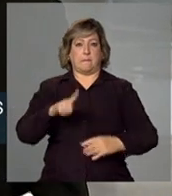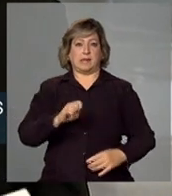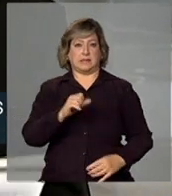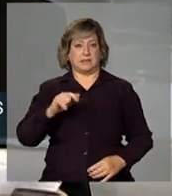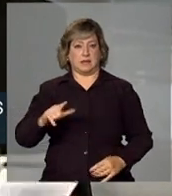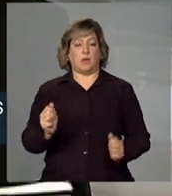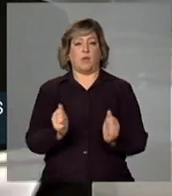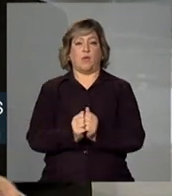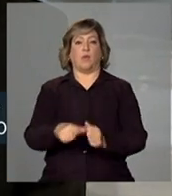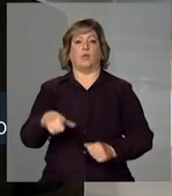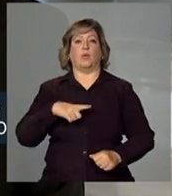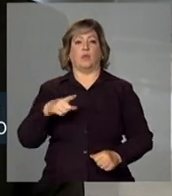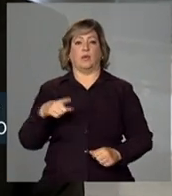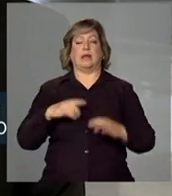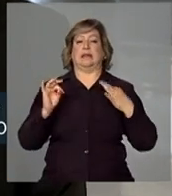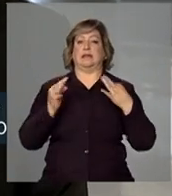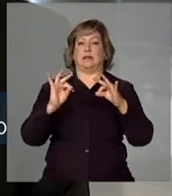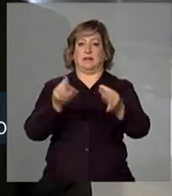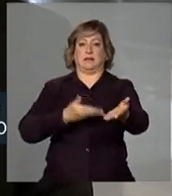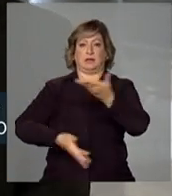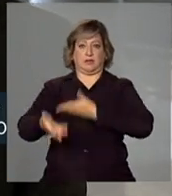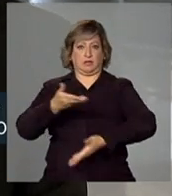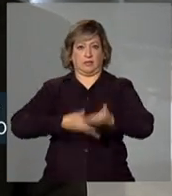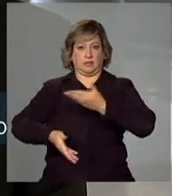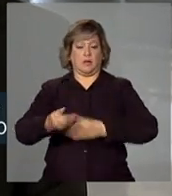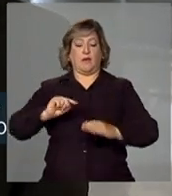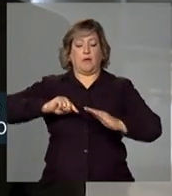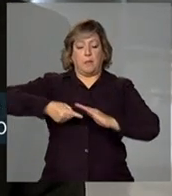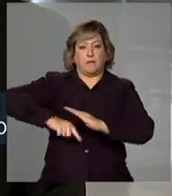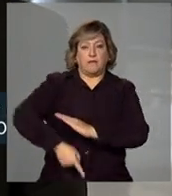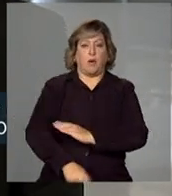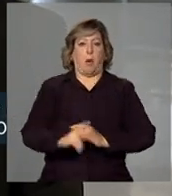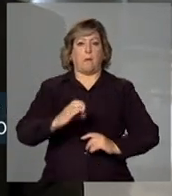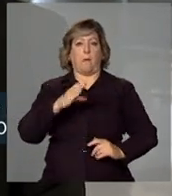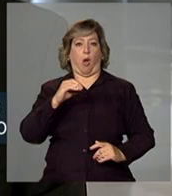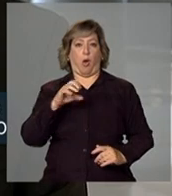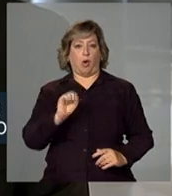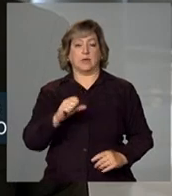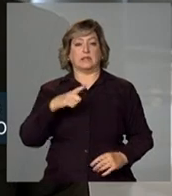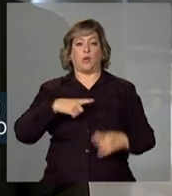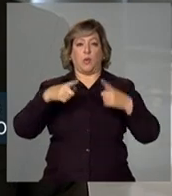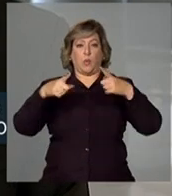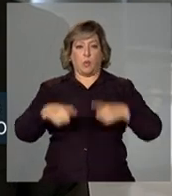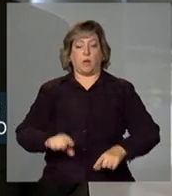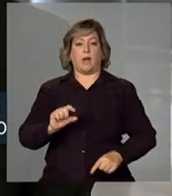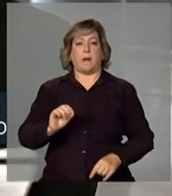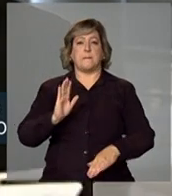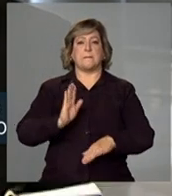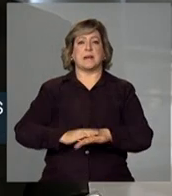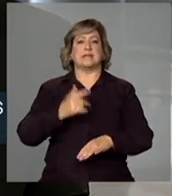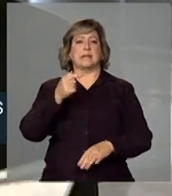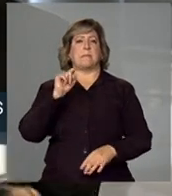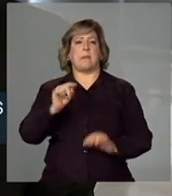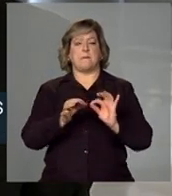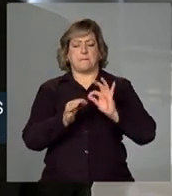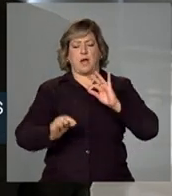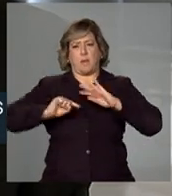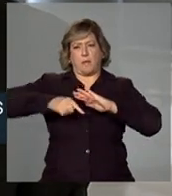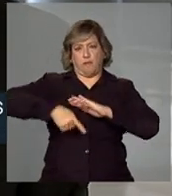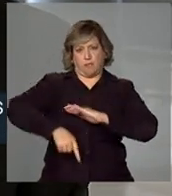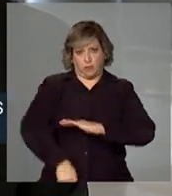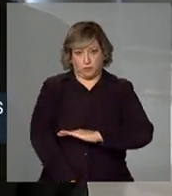partir da transferência de tecnologia para a perfuração dos poços que estão localizados a mais de 7 mil metros de